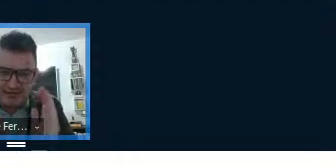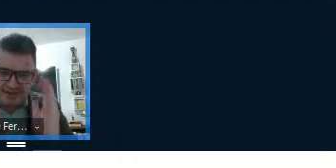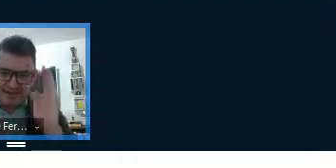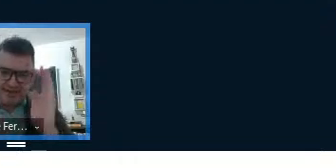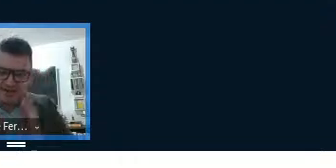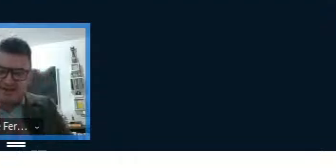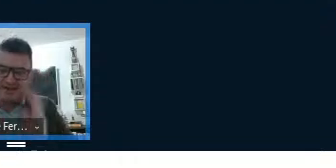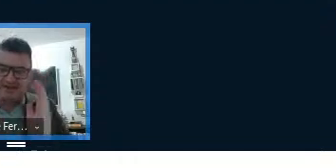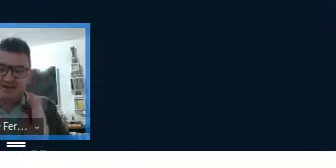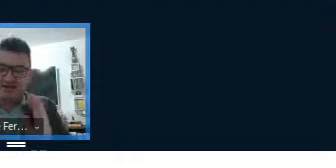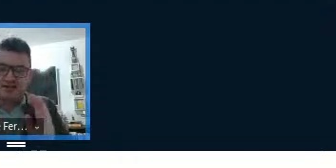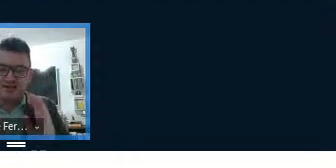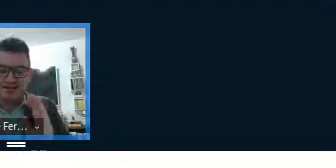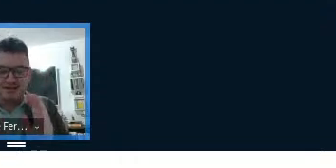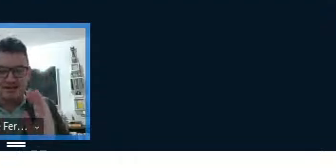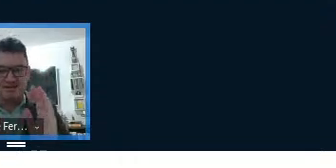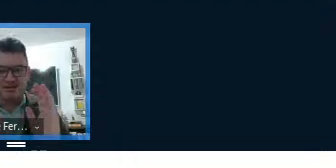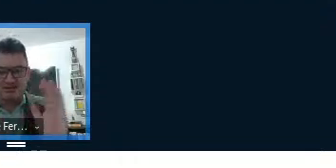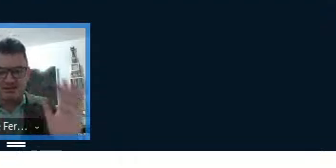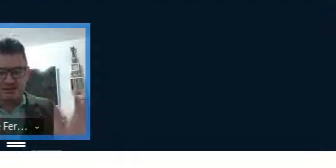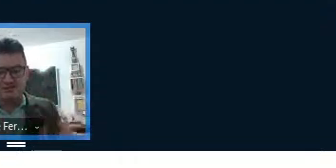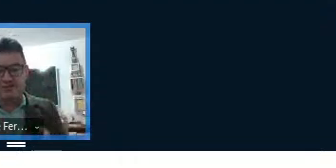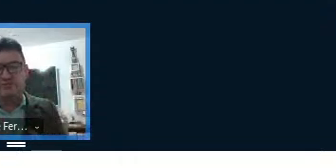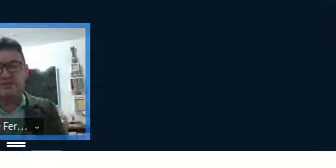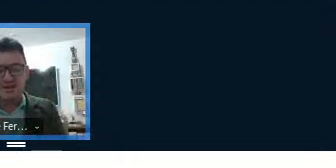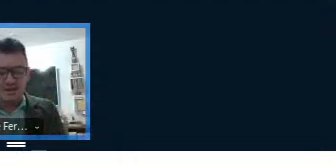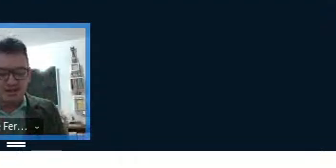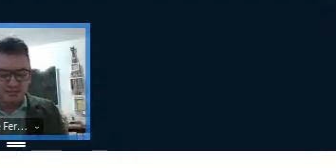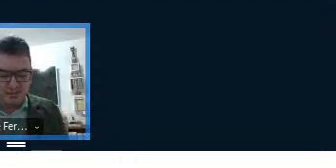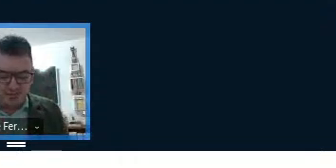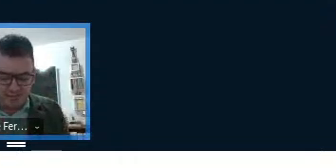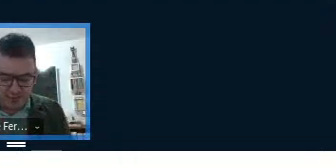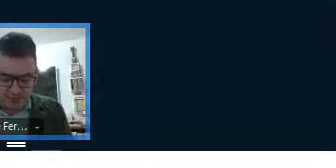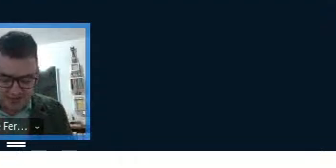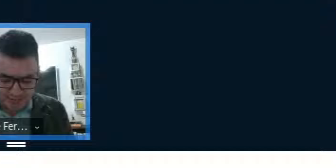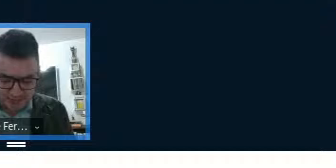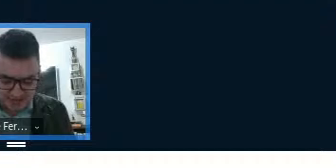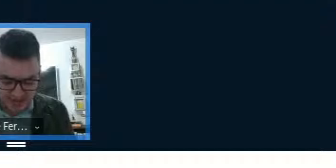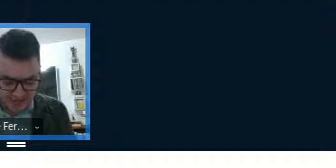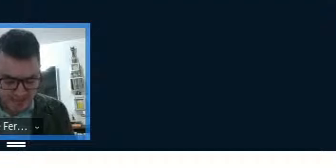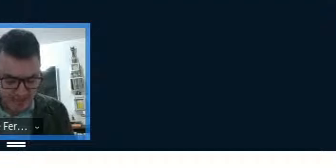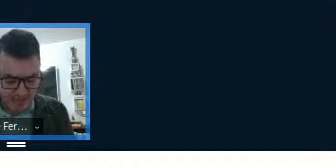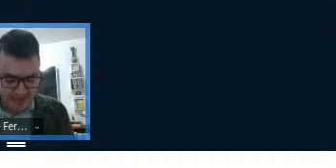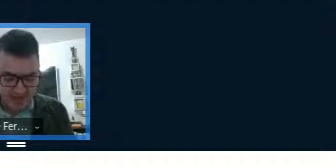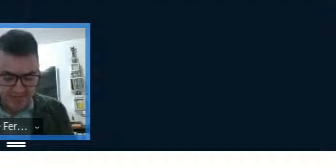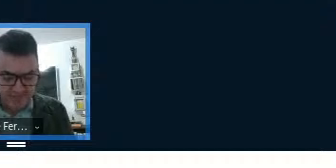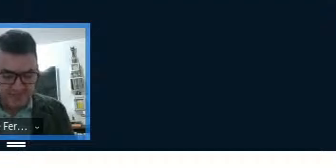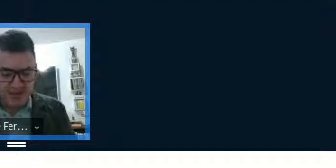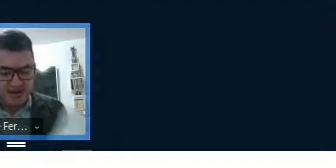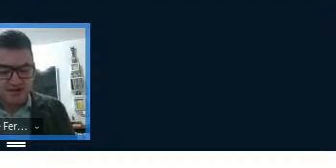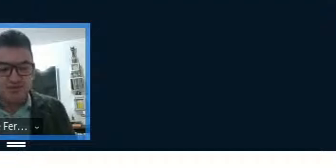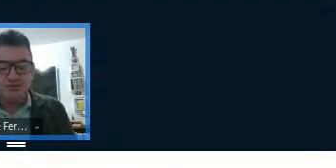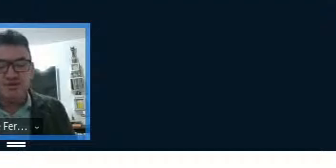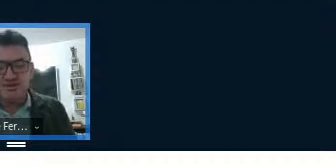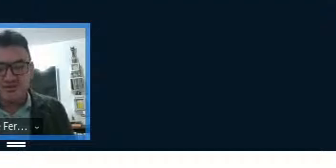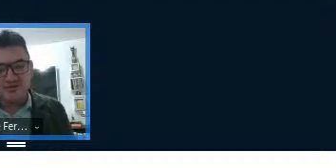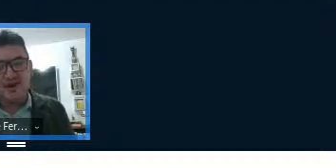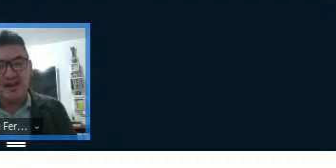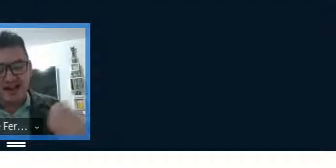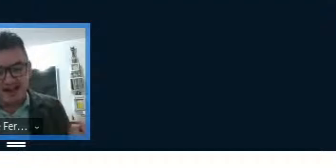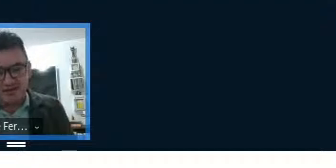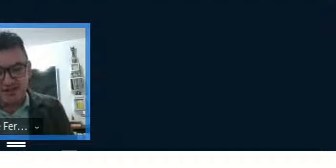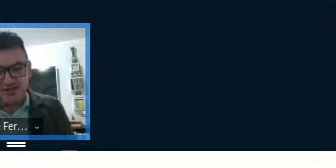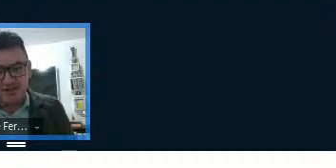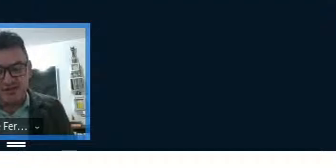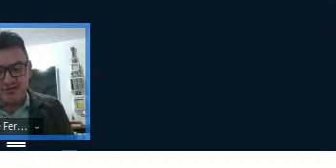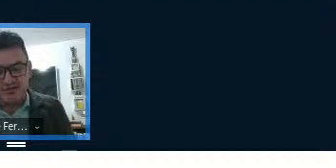também fazer essa quadratura de forma bem próxima do original. Então, tudo isso